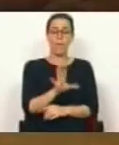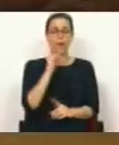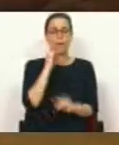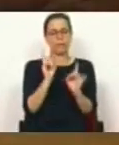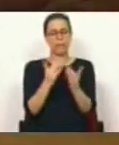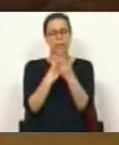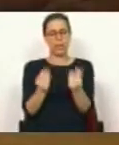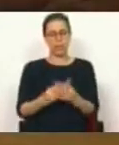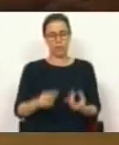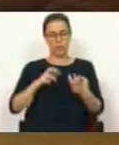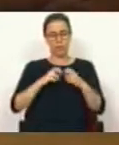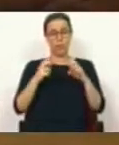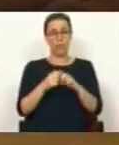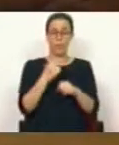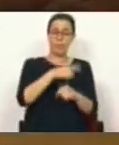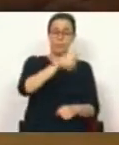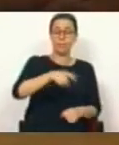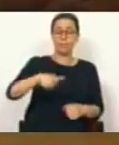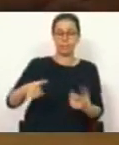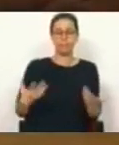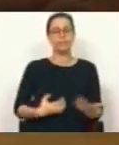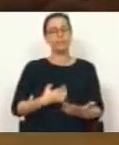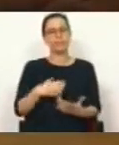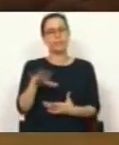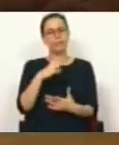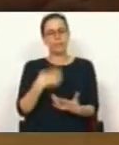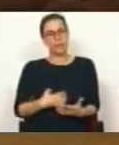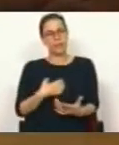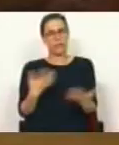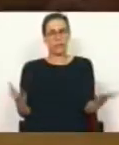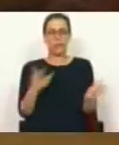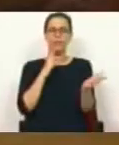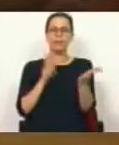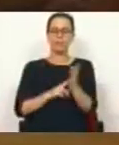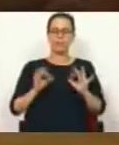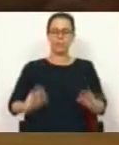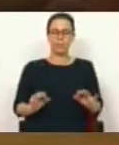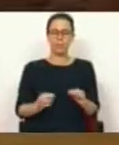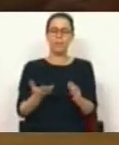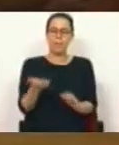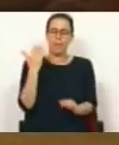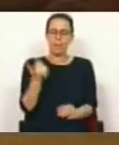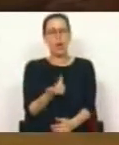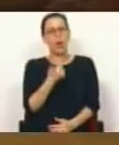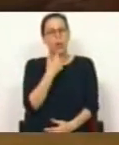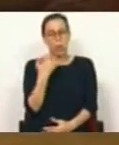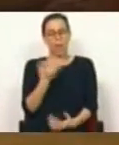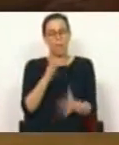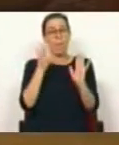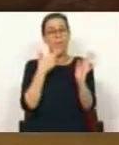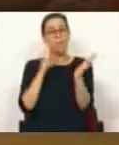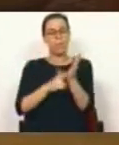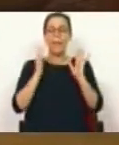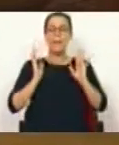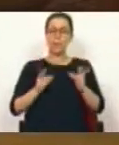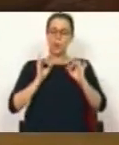procurar resolver os problemas com que os trabalhadores deste setor se deparam. É verdade que há um longo caminho a percorrer, mas também é verdade